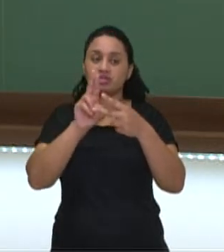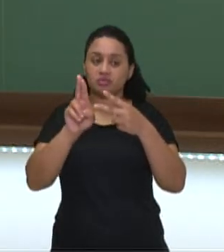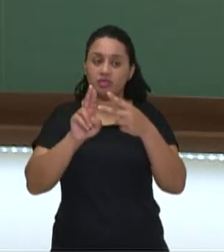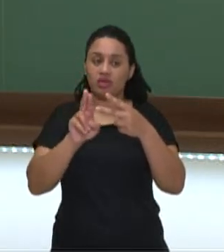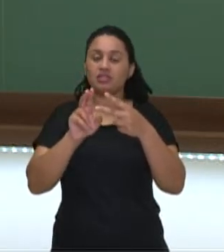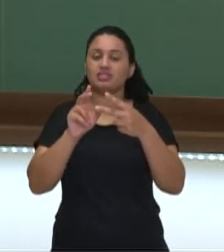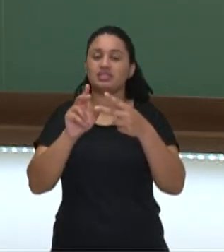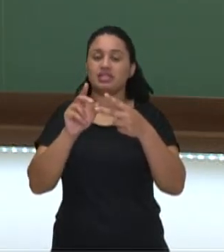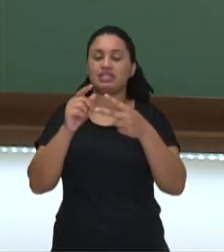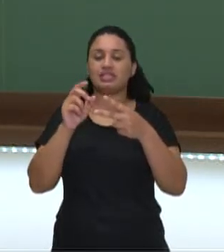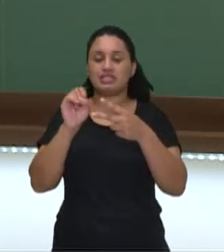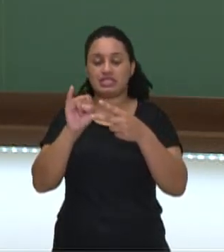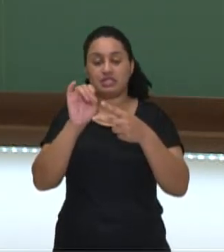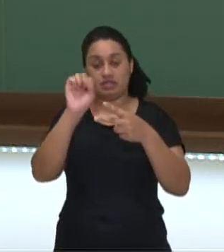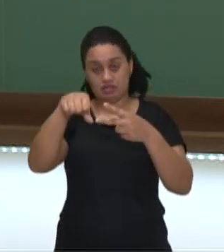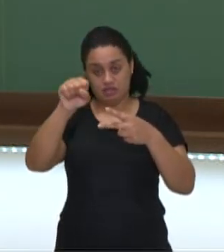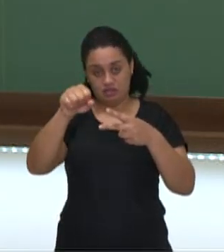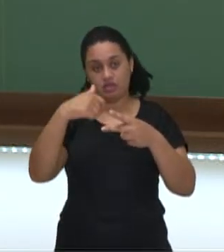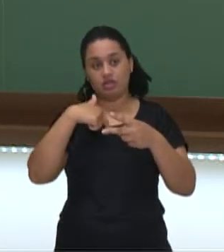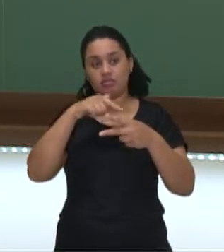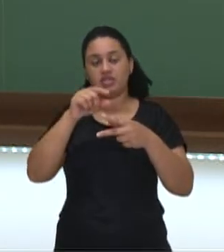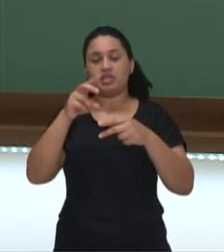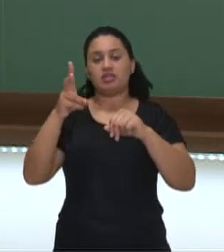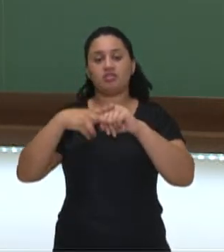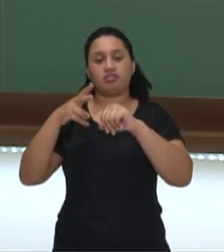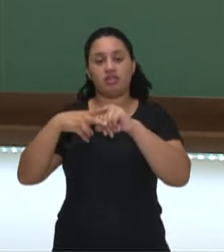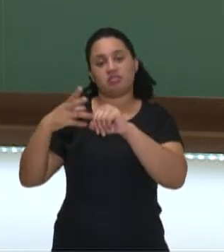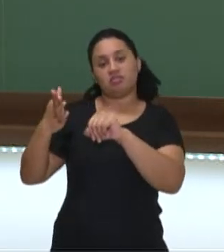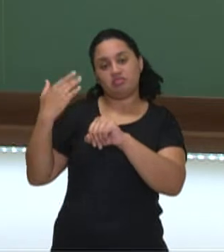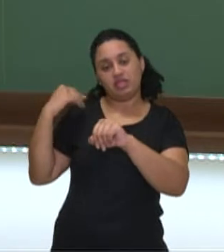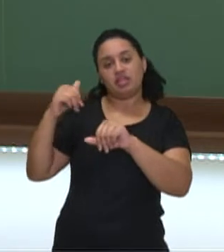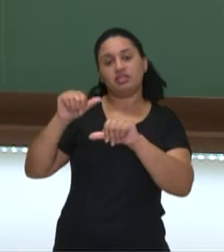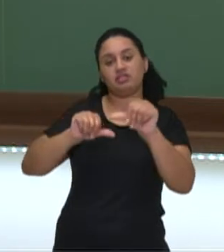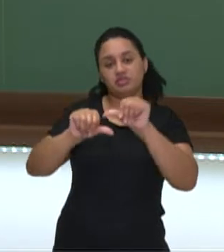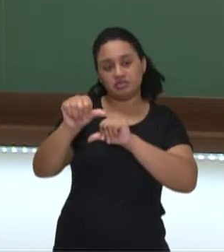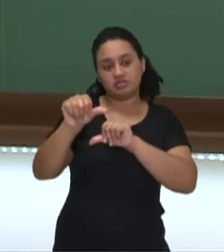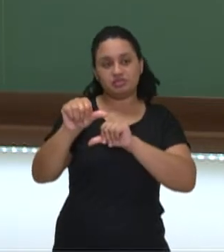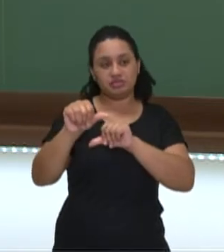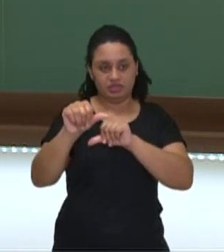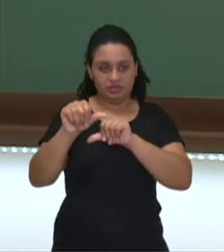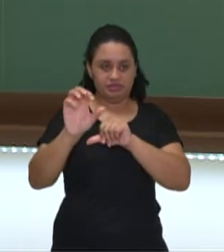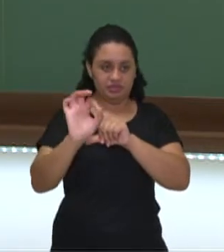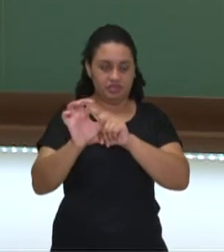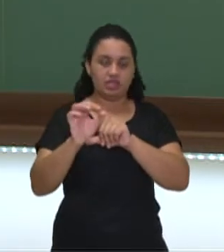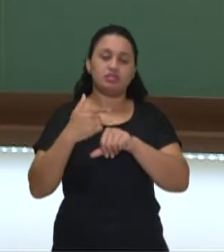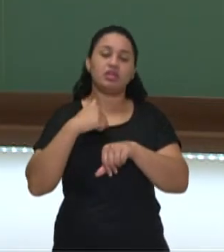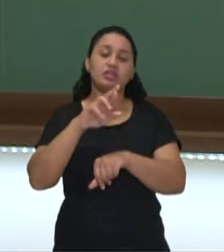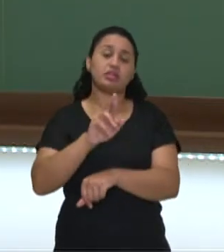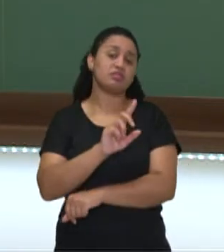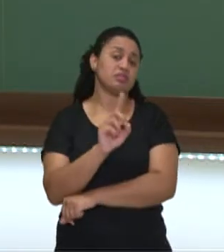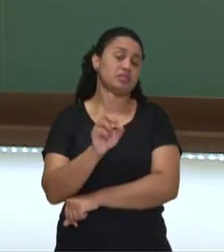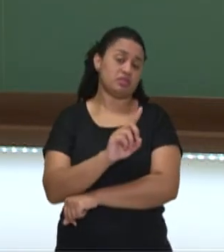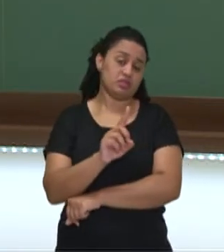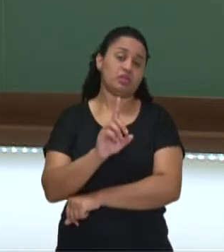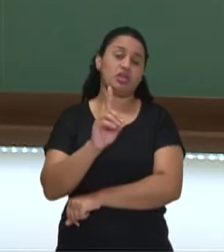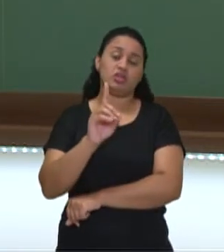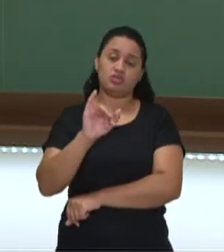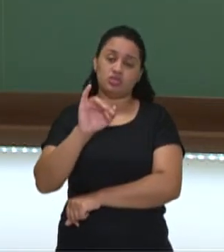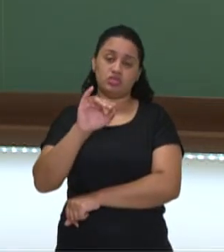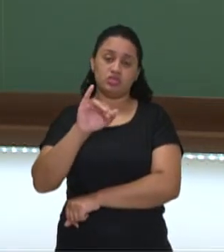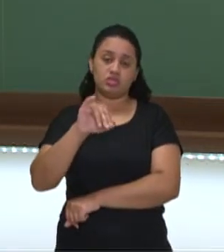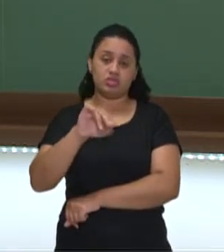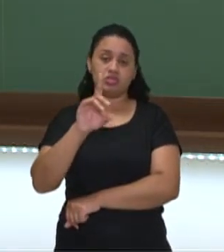e bought. Na hora da resposta negativa, você bota o didn't e mantém o verbo normal sem mudá-lo. Ok?